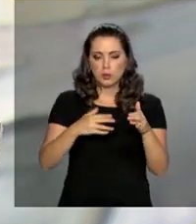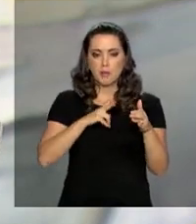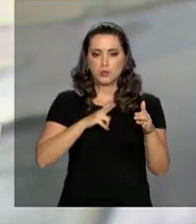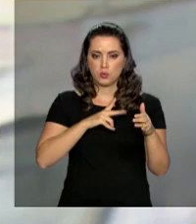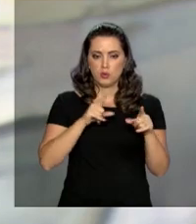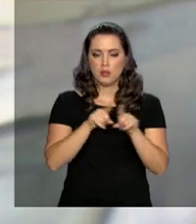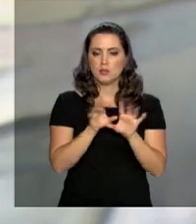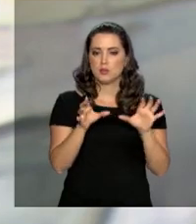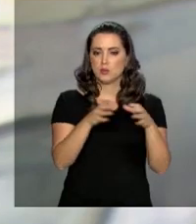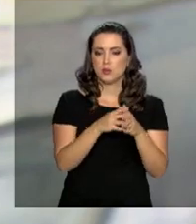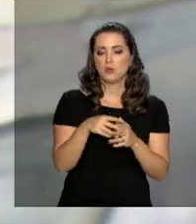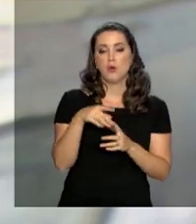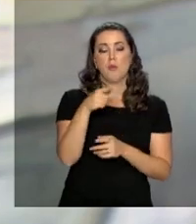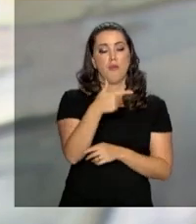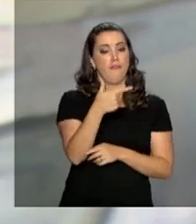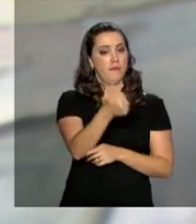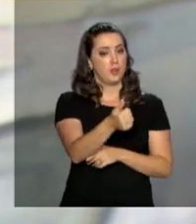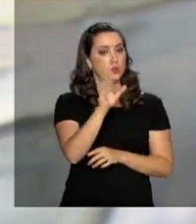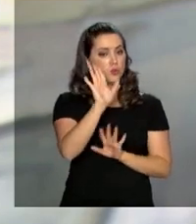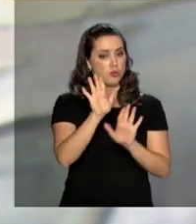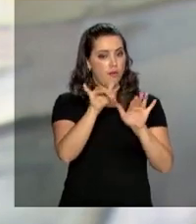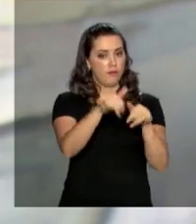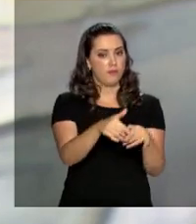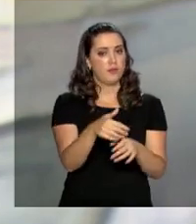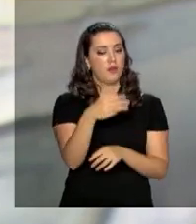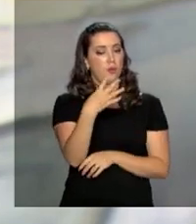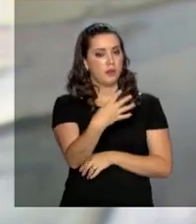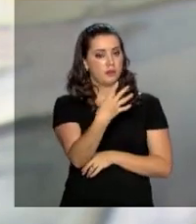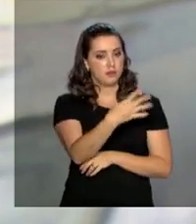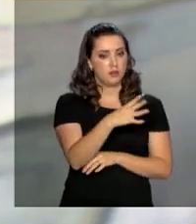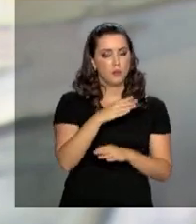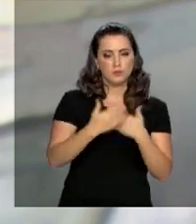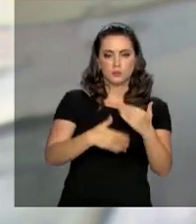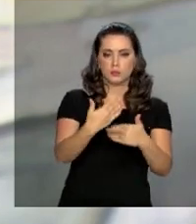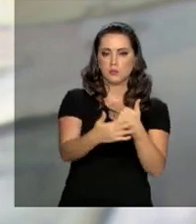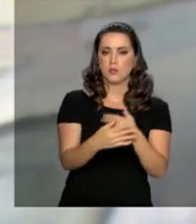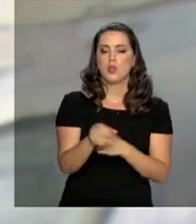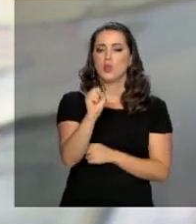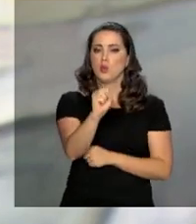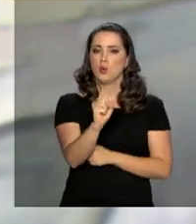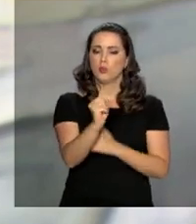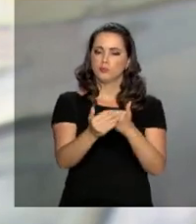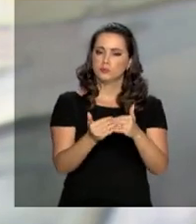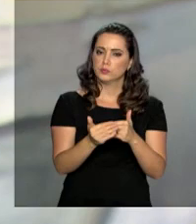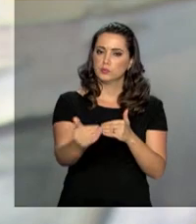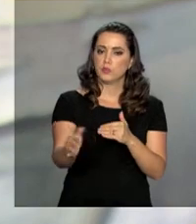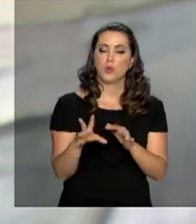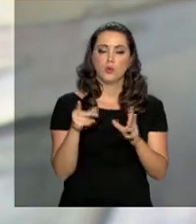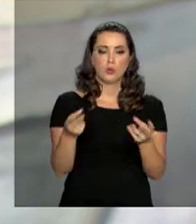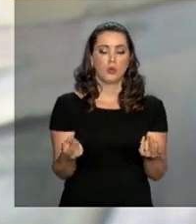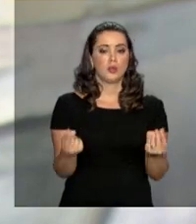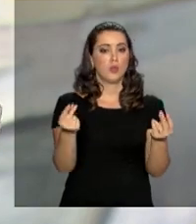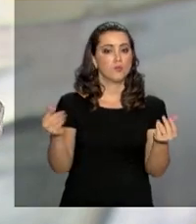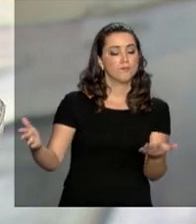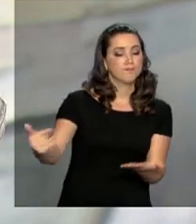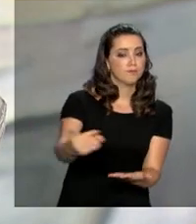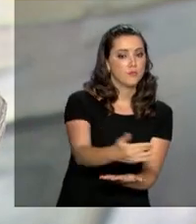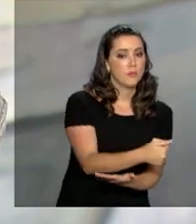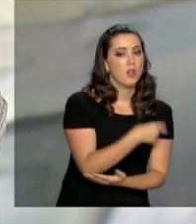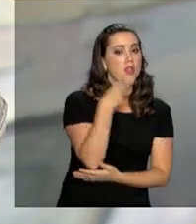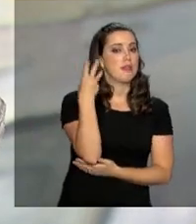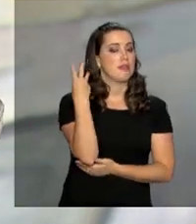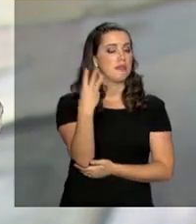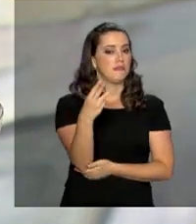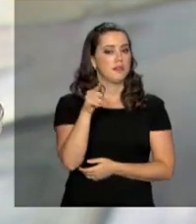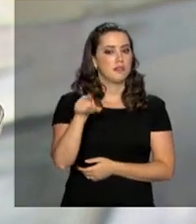44 em andamento e 8 tiveram os prazos prorrogados. O total de arrecadação soma 3